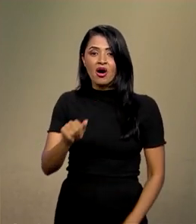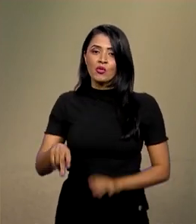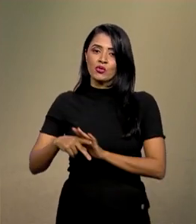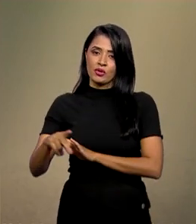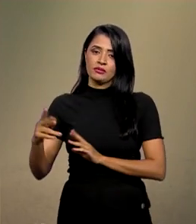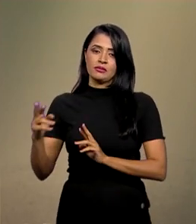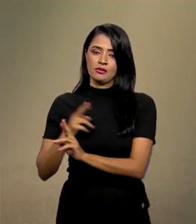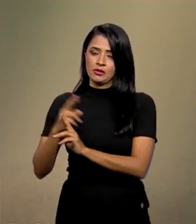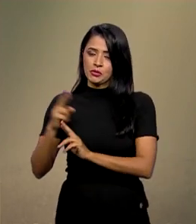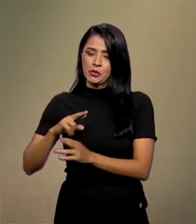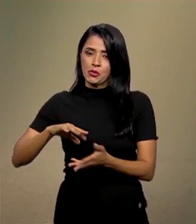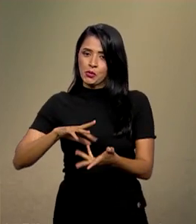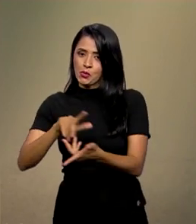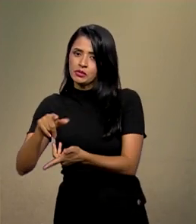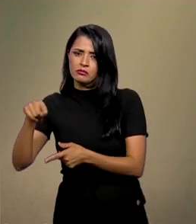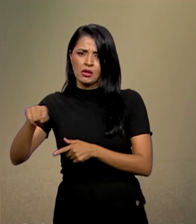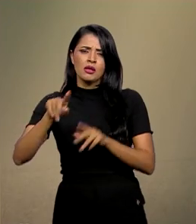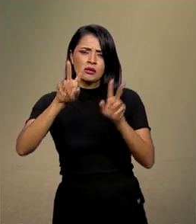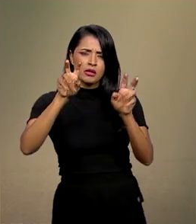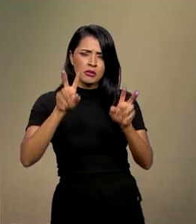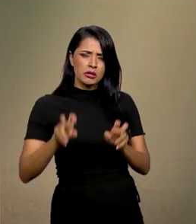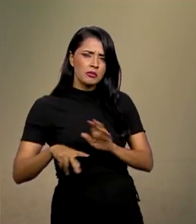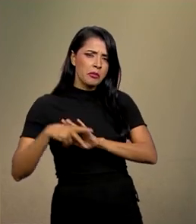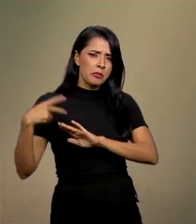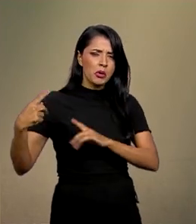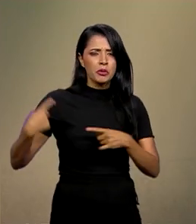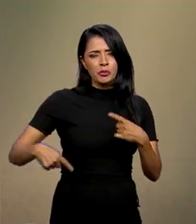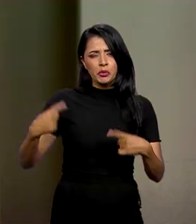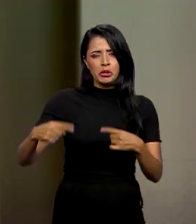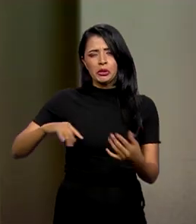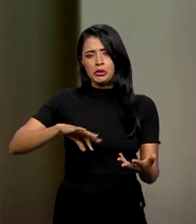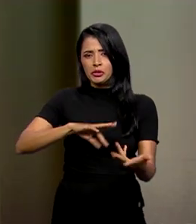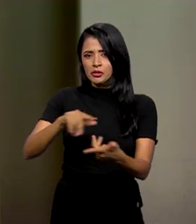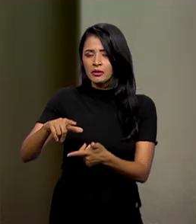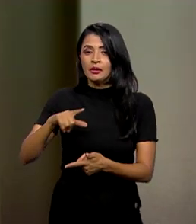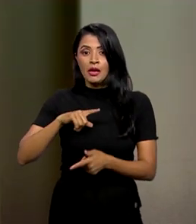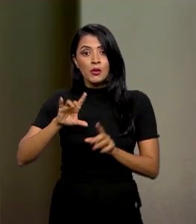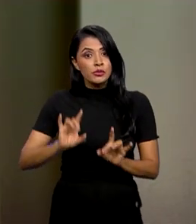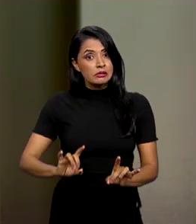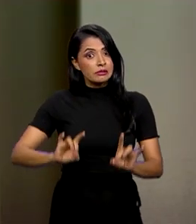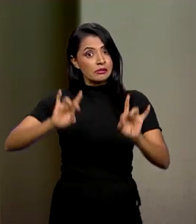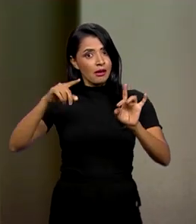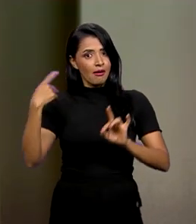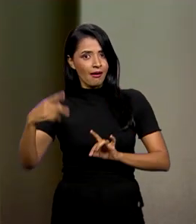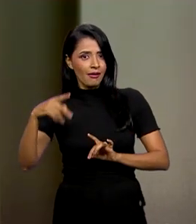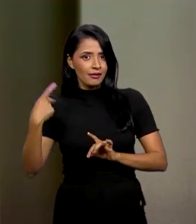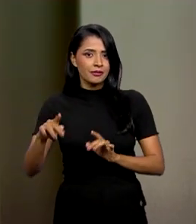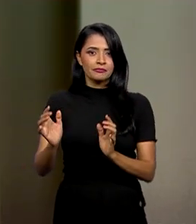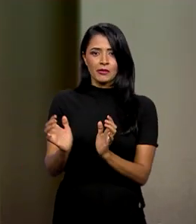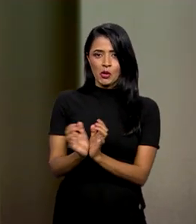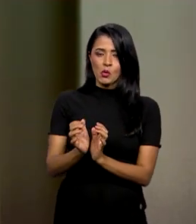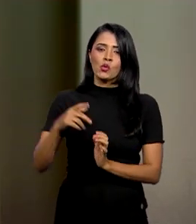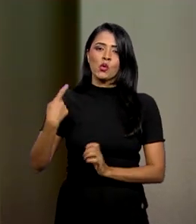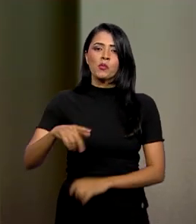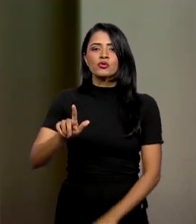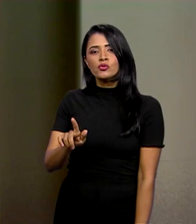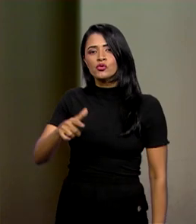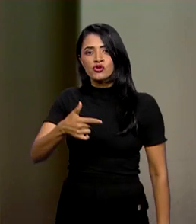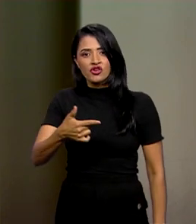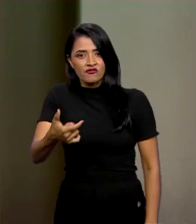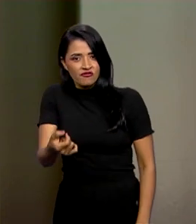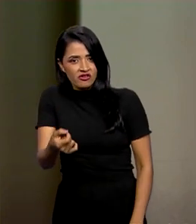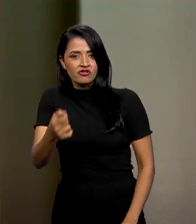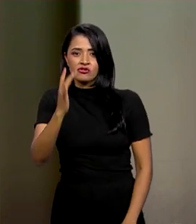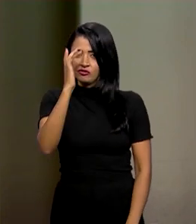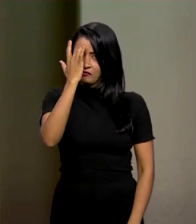O ministro falou sobre vários temas da política internacional. Entre os destaques, a cúpula de chefes de Estado do G20 na